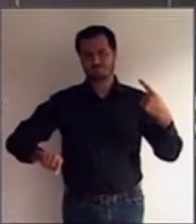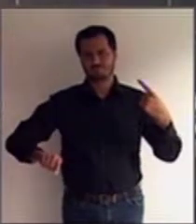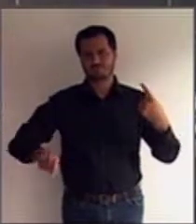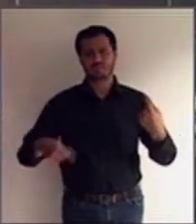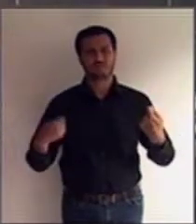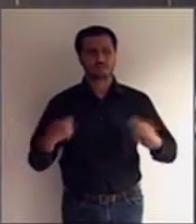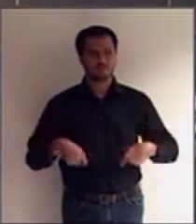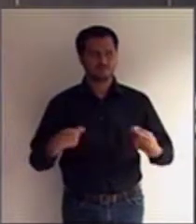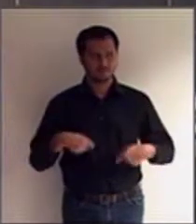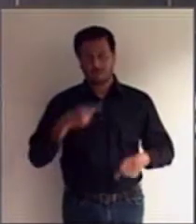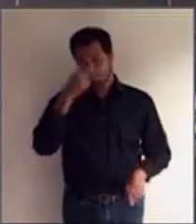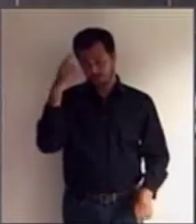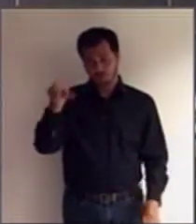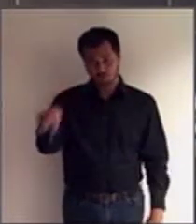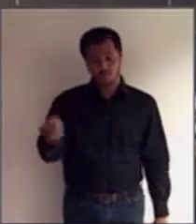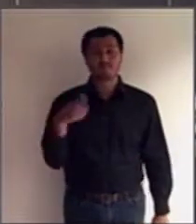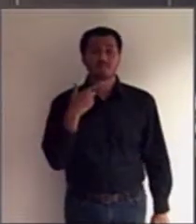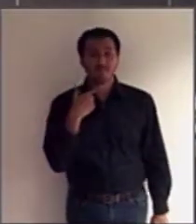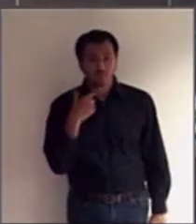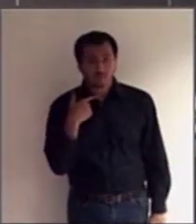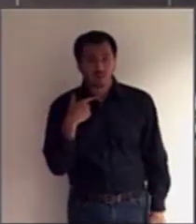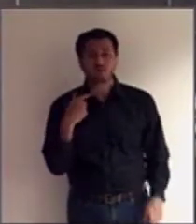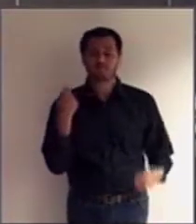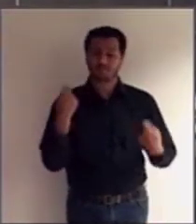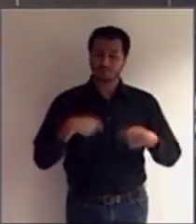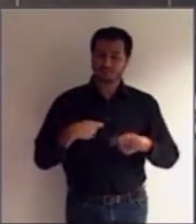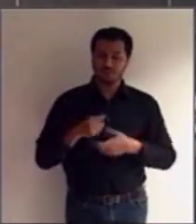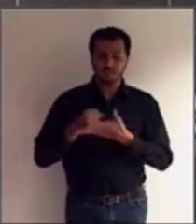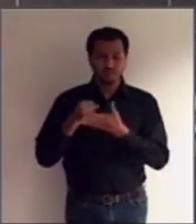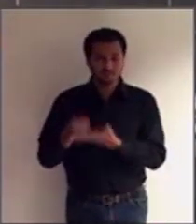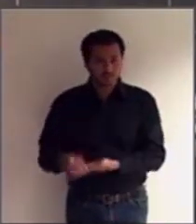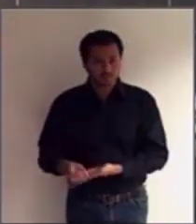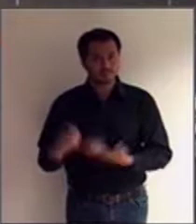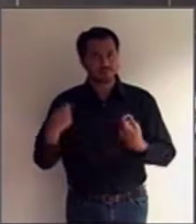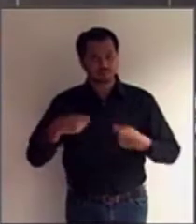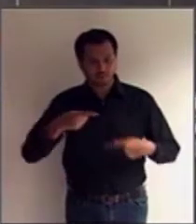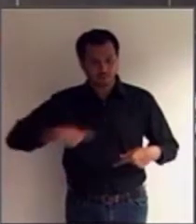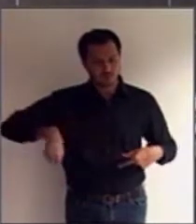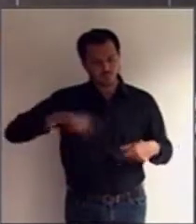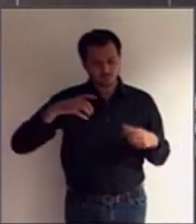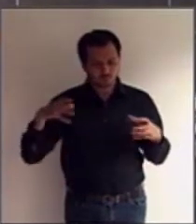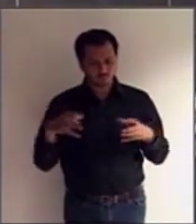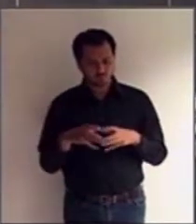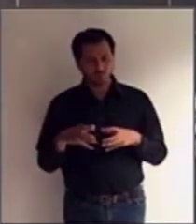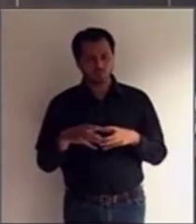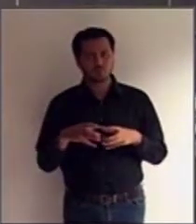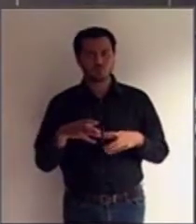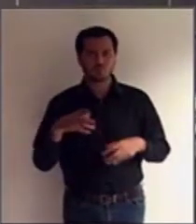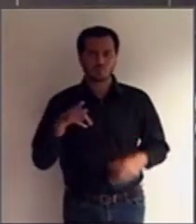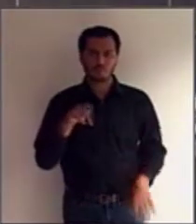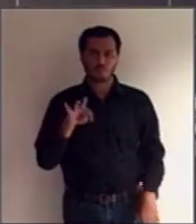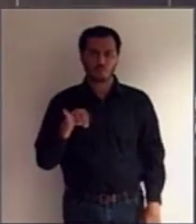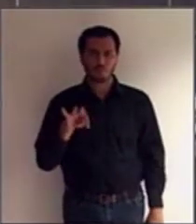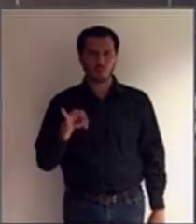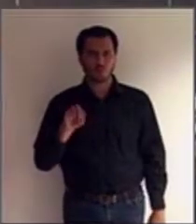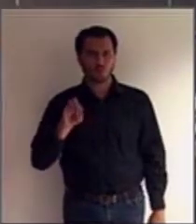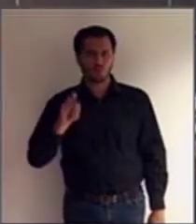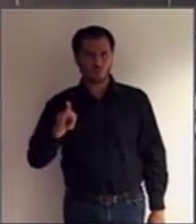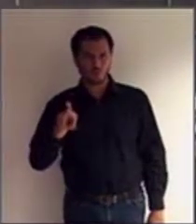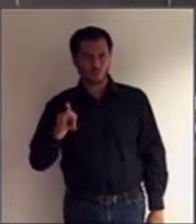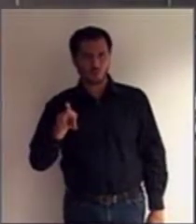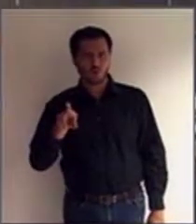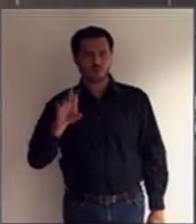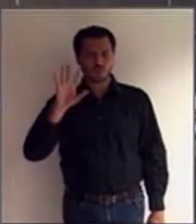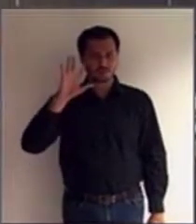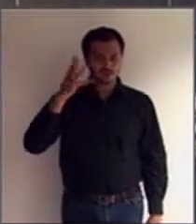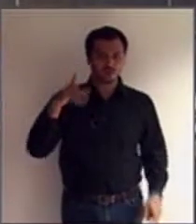ouvido, essa decisão precisa ser apoiada, tomada em conjunto perante um promotor de justiça, de acordo com uma